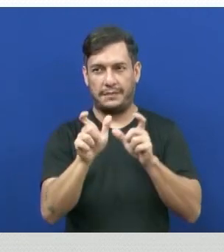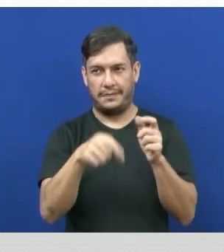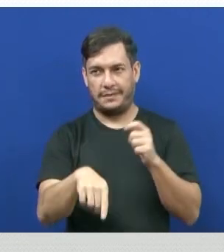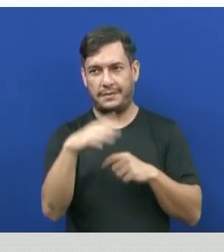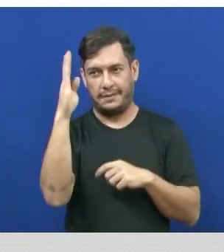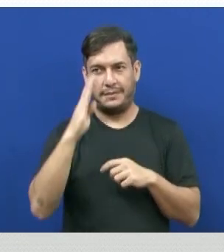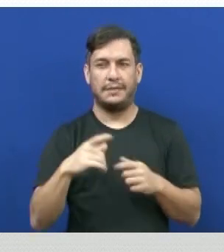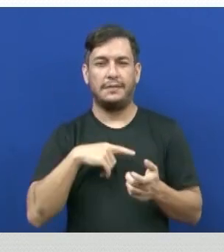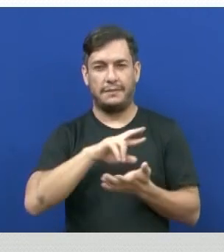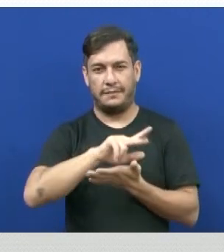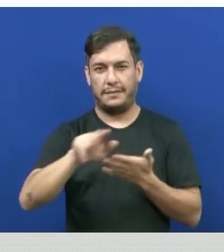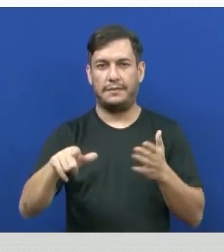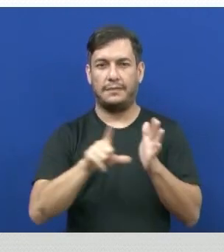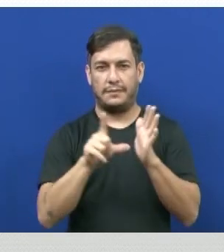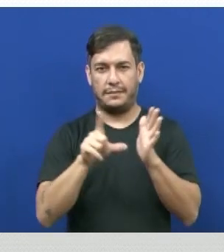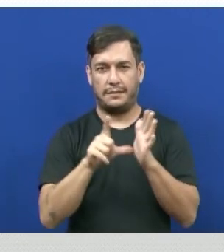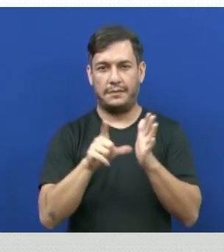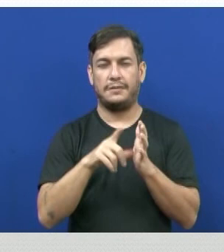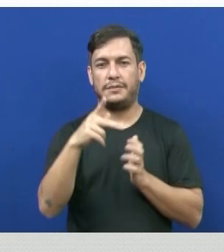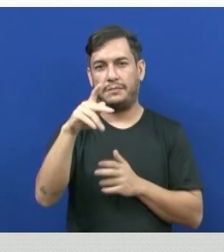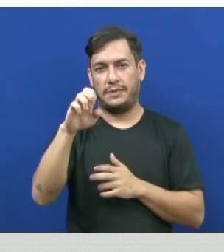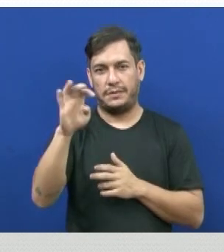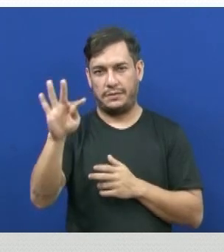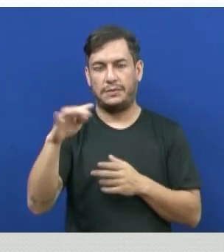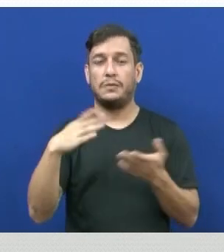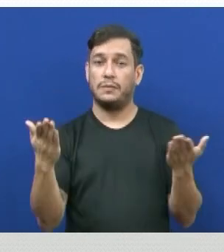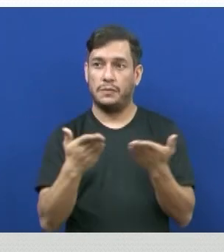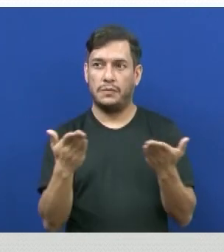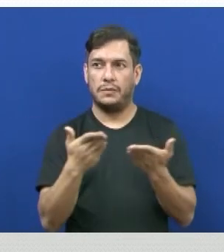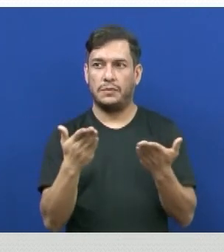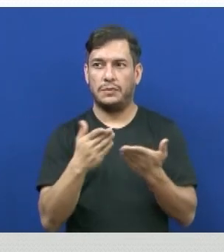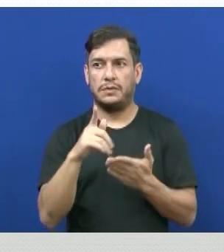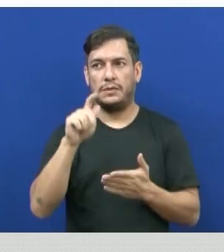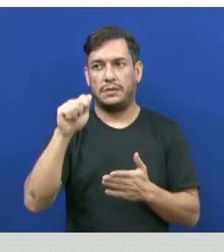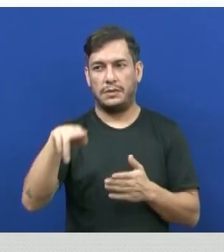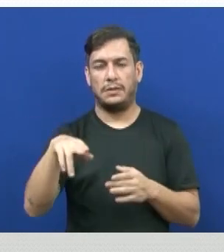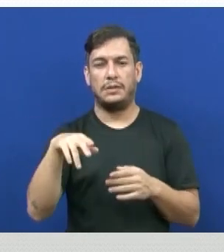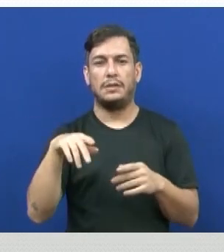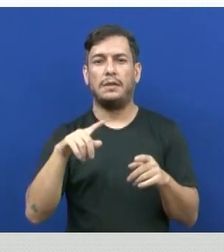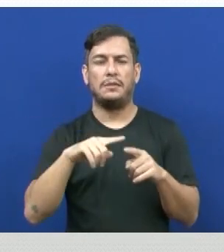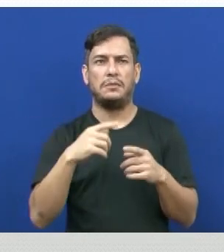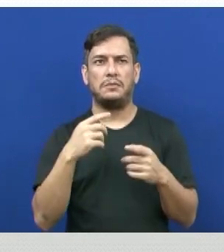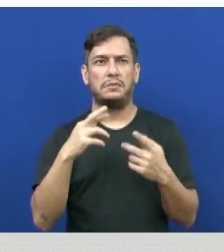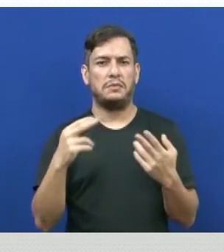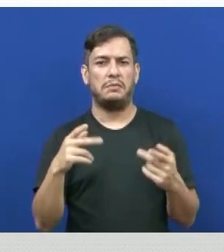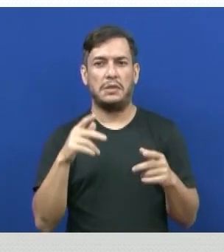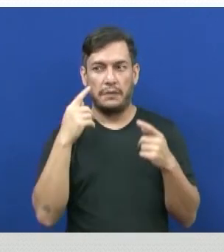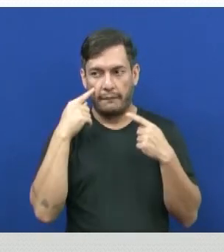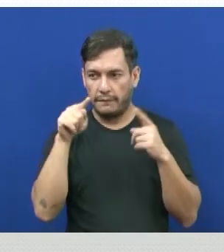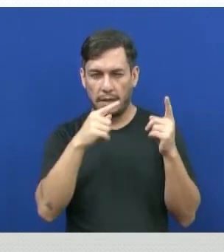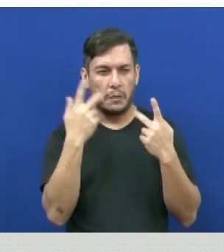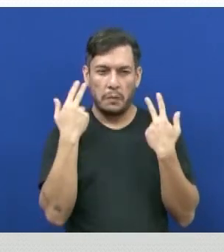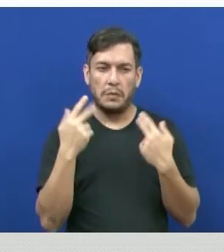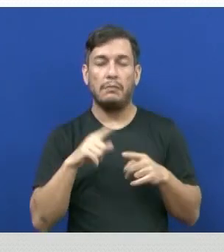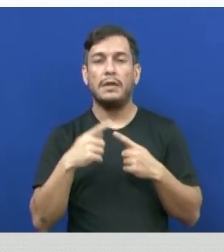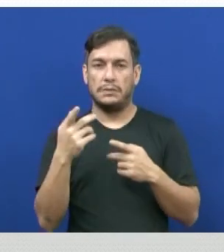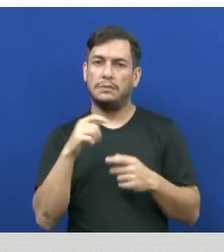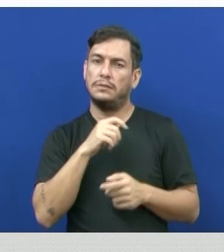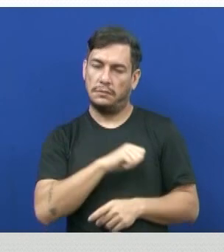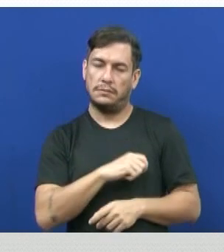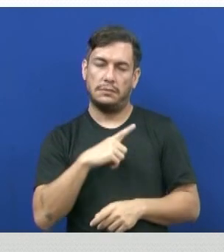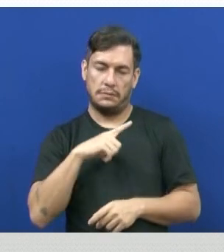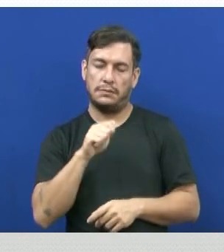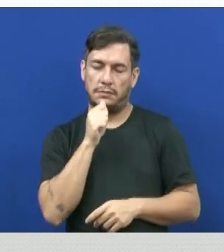Nós temos várias lojas de pet shop. Hoje, lan house não é mais tão popular, mas existe ainda. Shopping center, jeans.